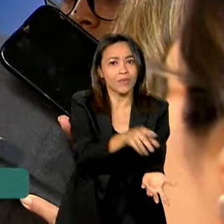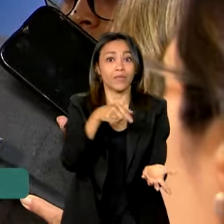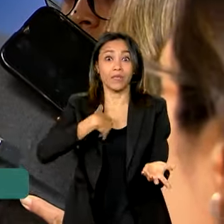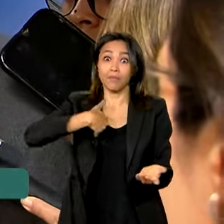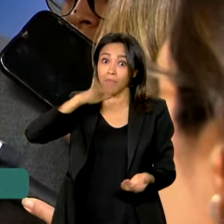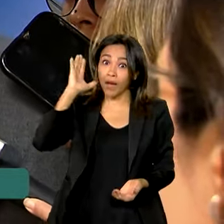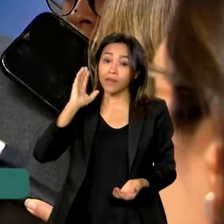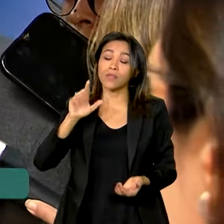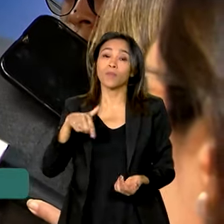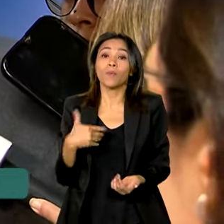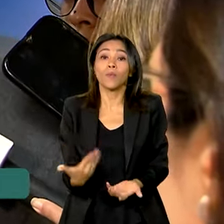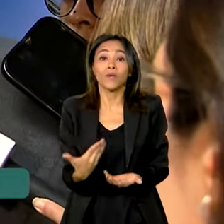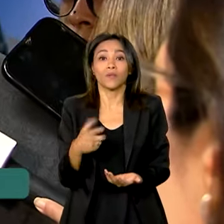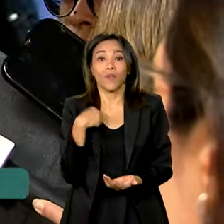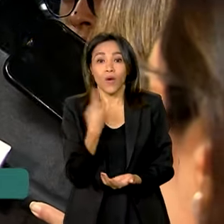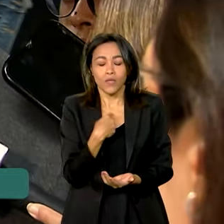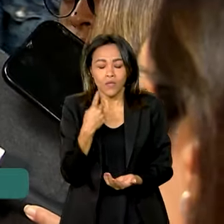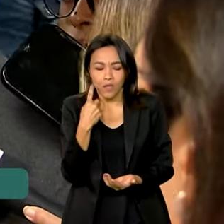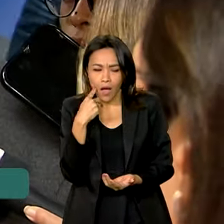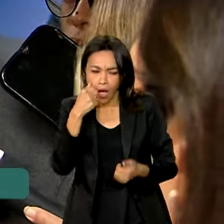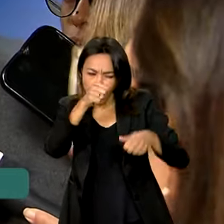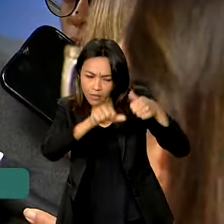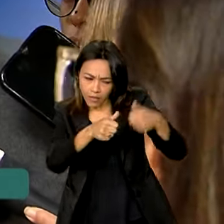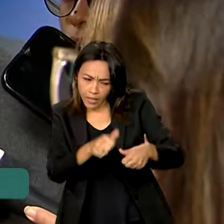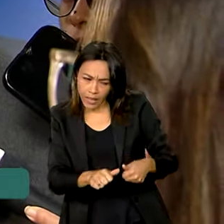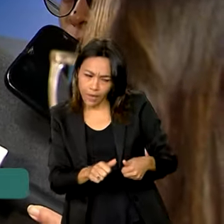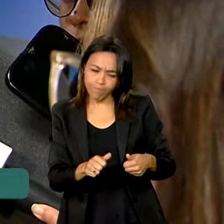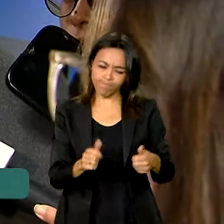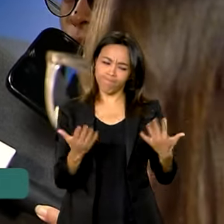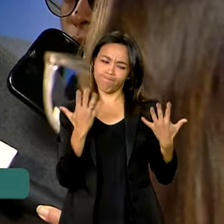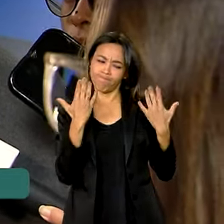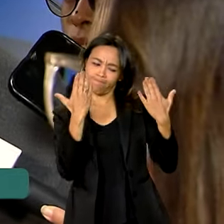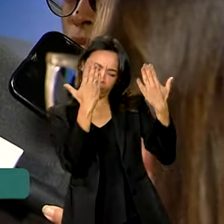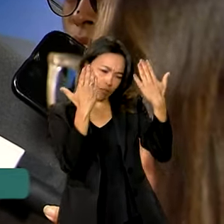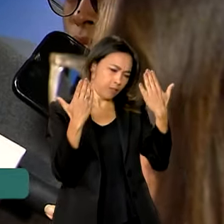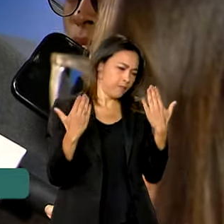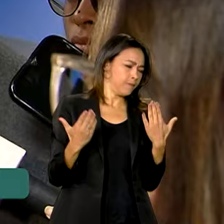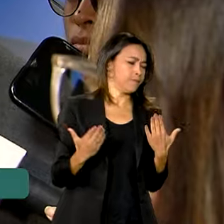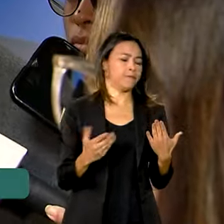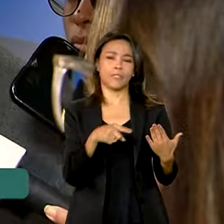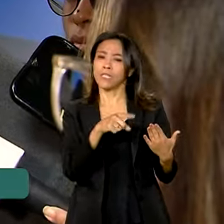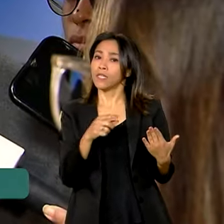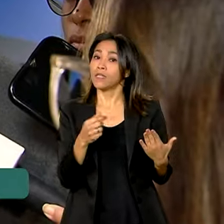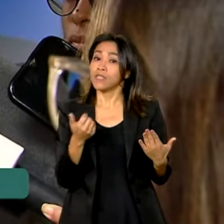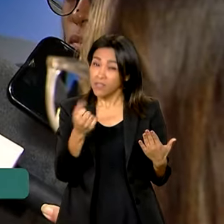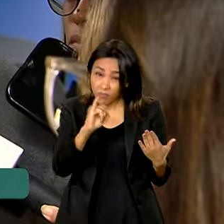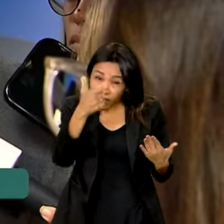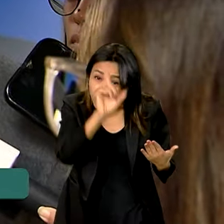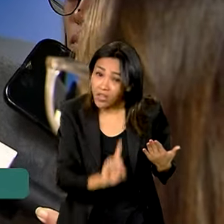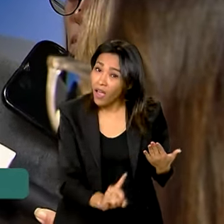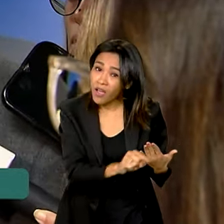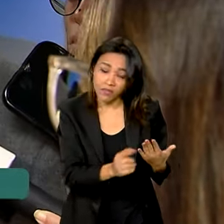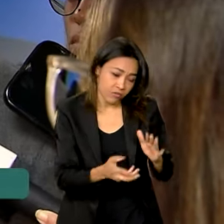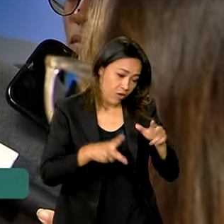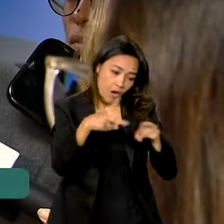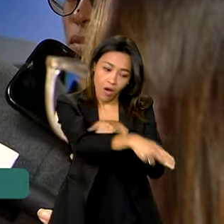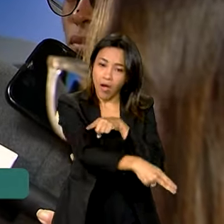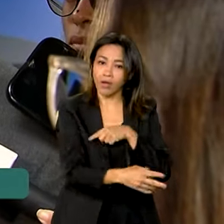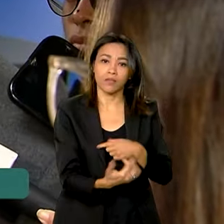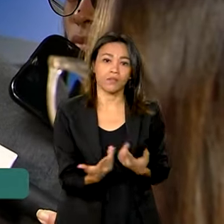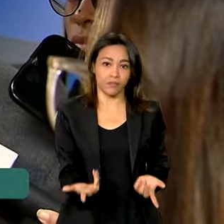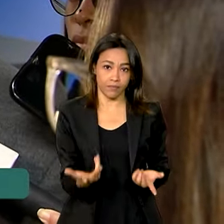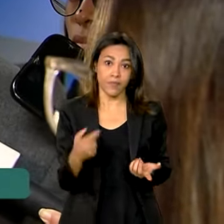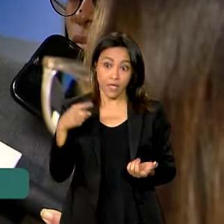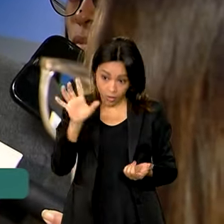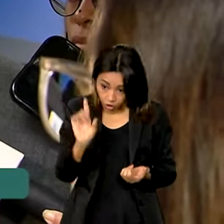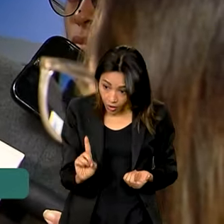ainda quando a gente vai começar a checar possíveis irregularidades. Quem tiver sem direito ao seu benefício será cortado, porque aqui a gente